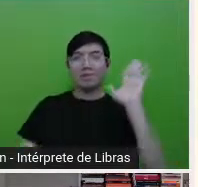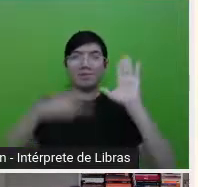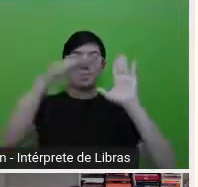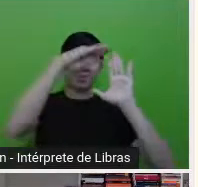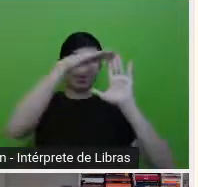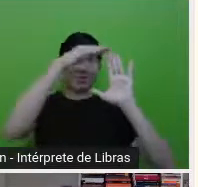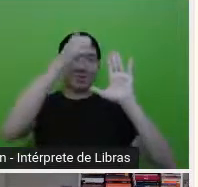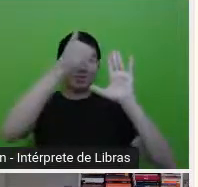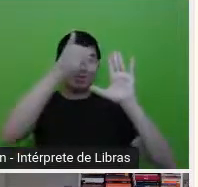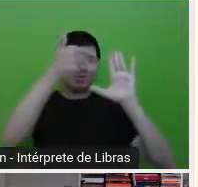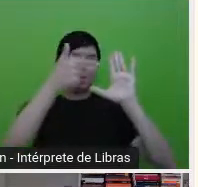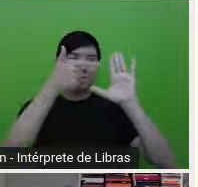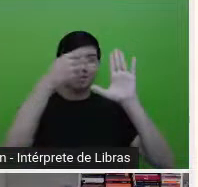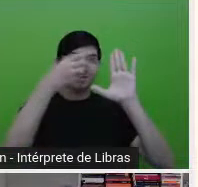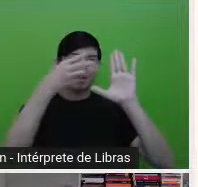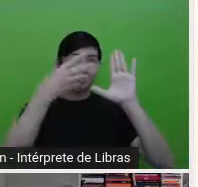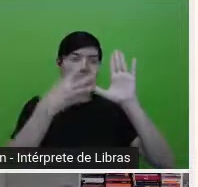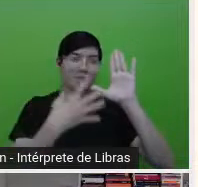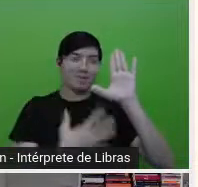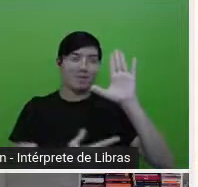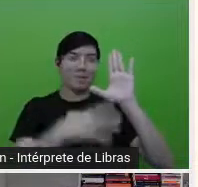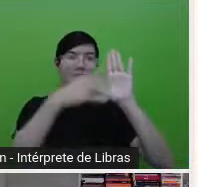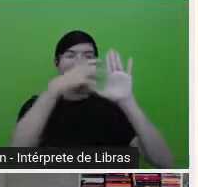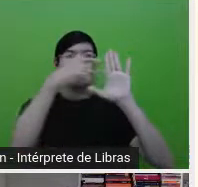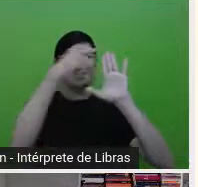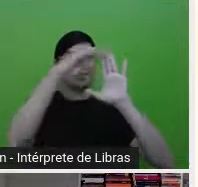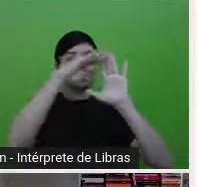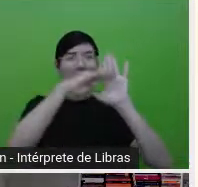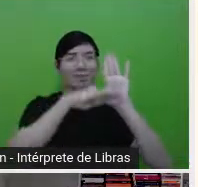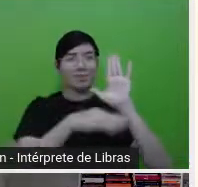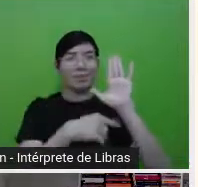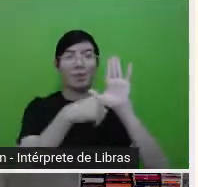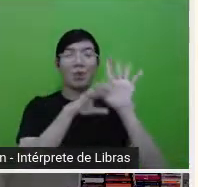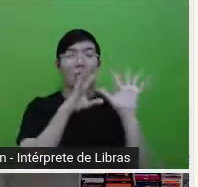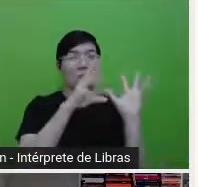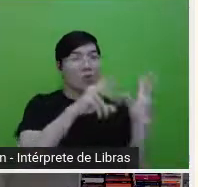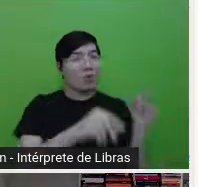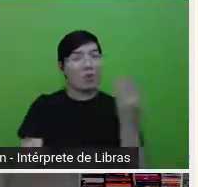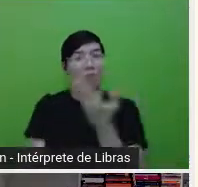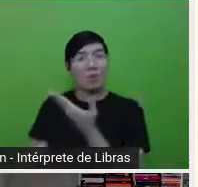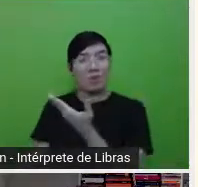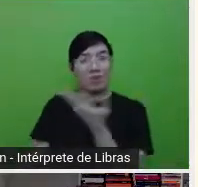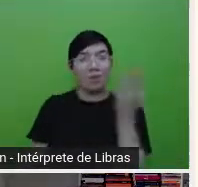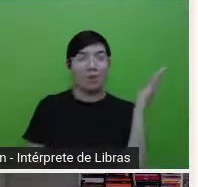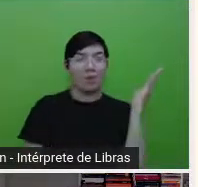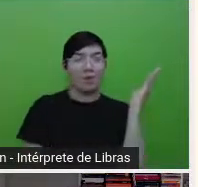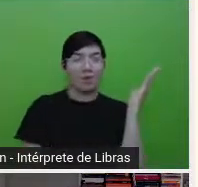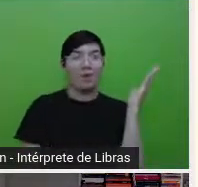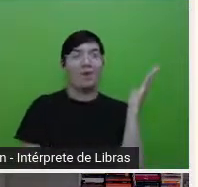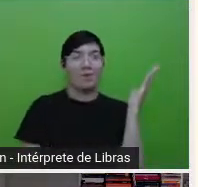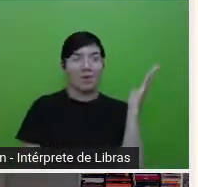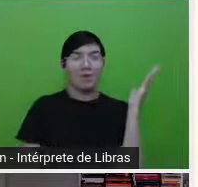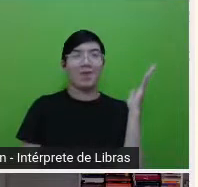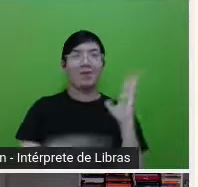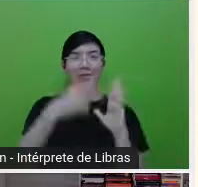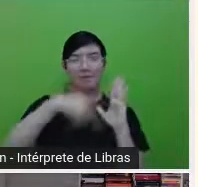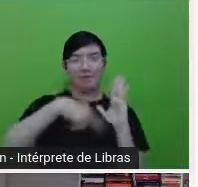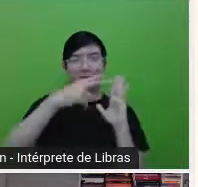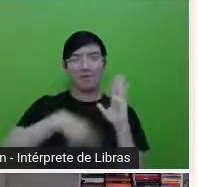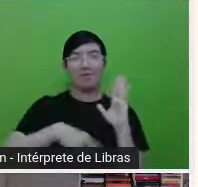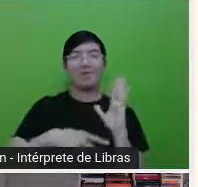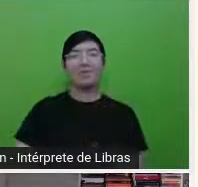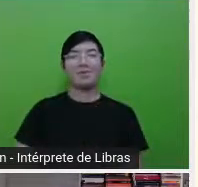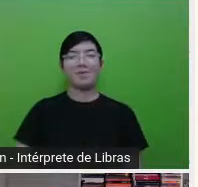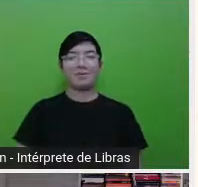Abandono, A Filha Perdida, Noite na Praia, A Vida Mentirosa dos Adultos. É tudo isso, nós somos uma farsa, vai, Vamos lá, Vinícius, pode